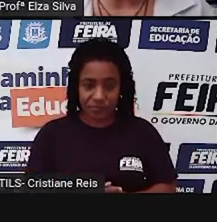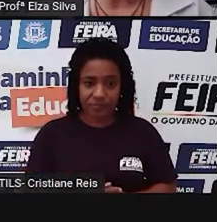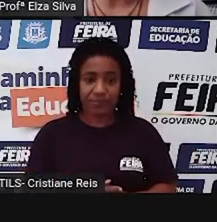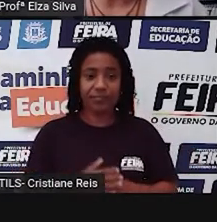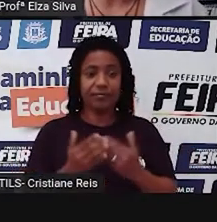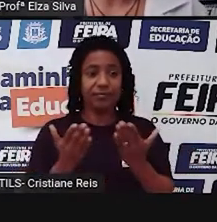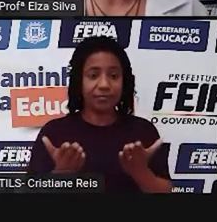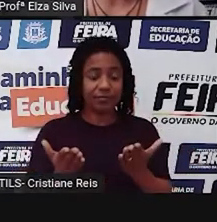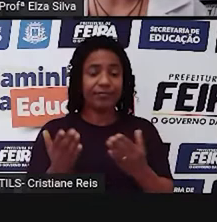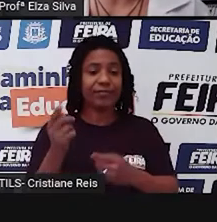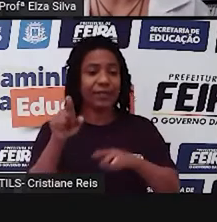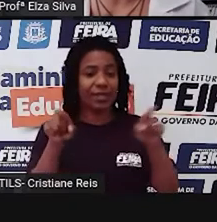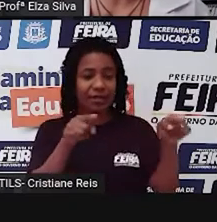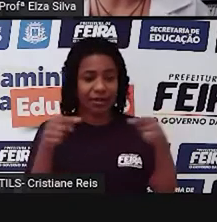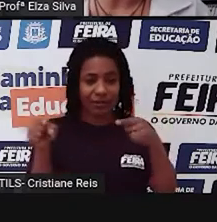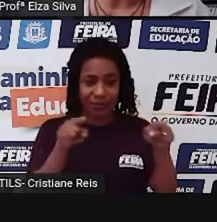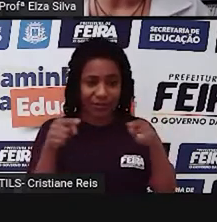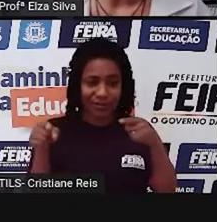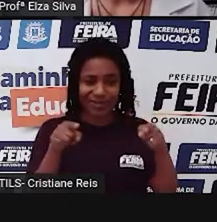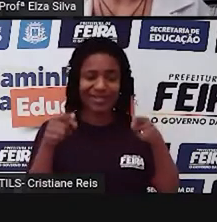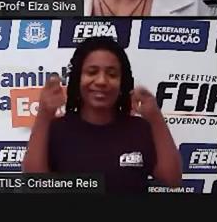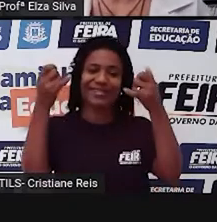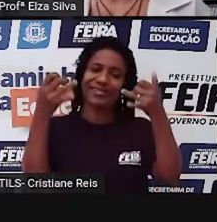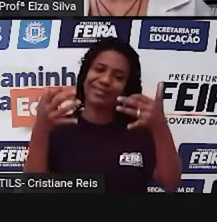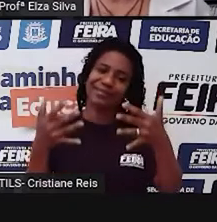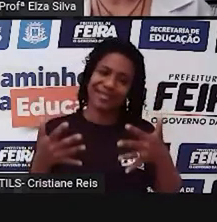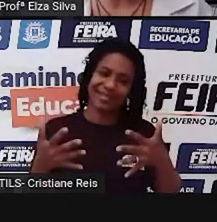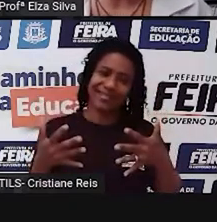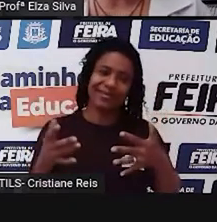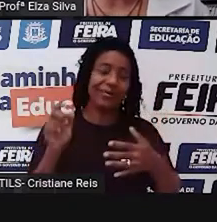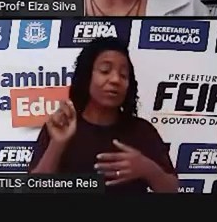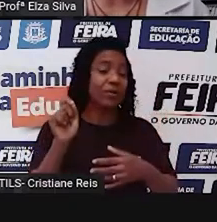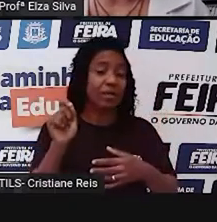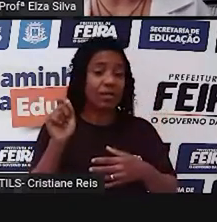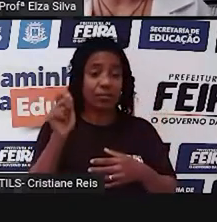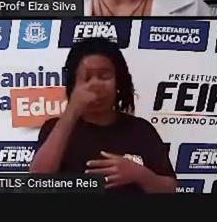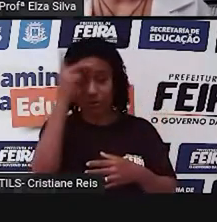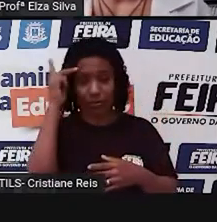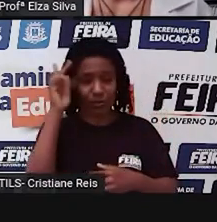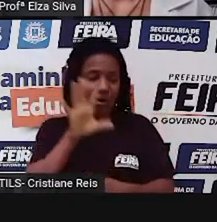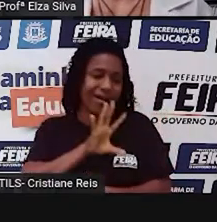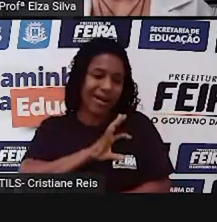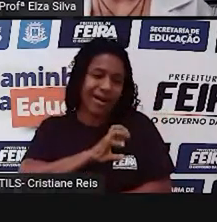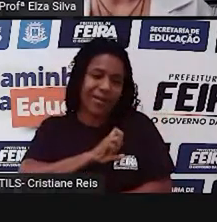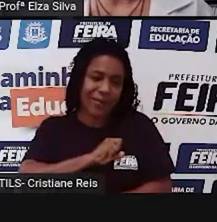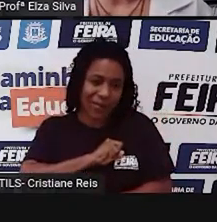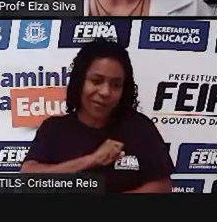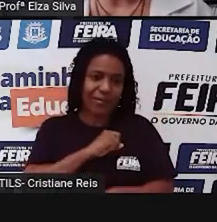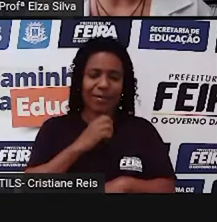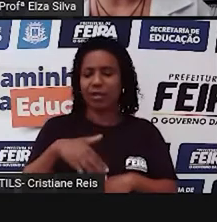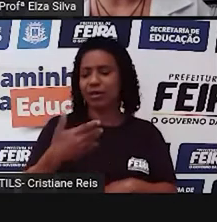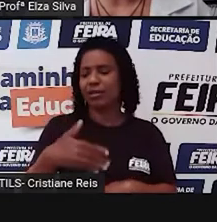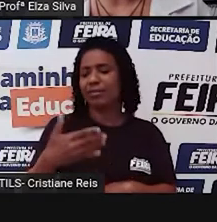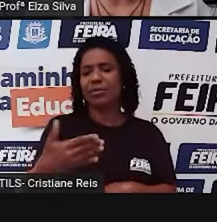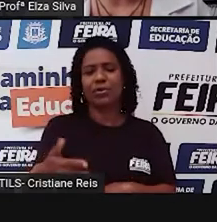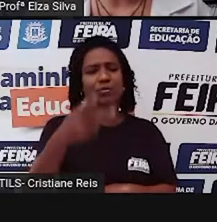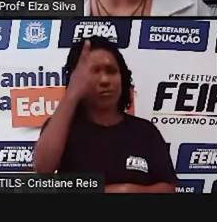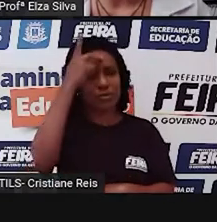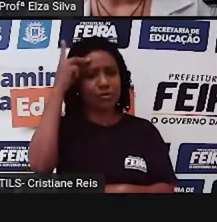geral, essa canção fala de um grande amor que ultrapassa todas as dificuldades. Ela mostra que amar